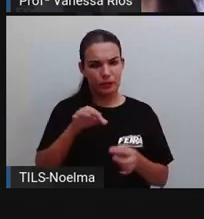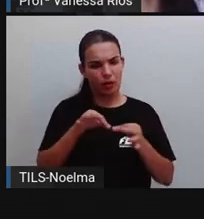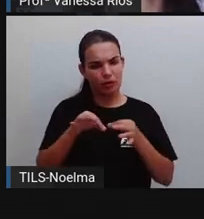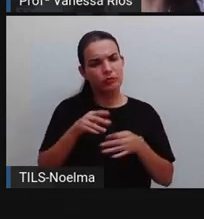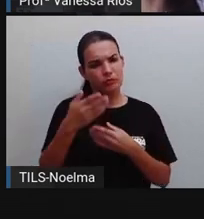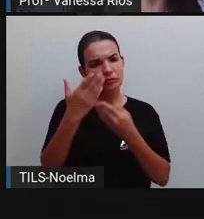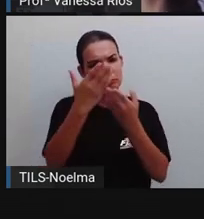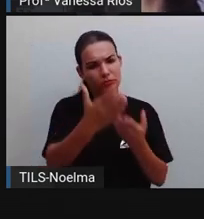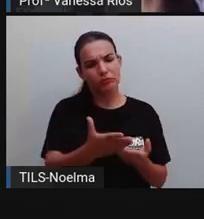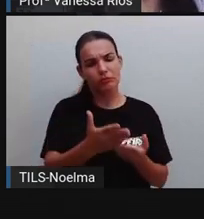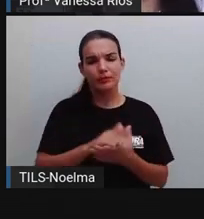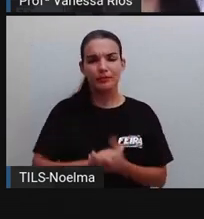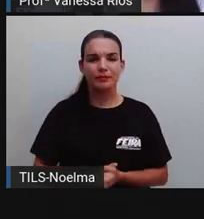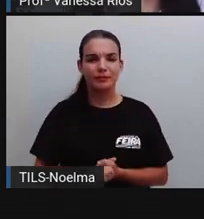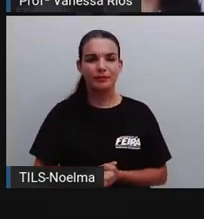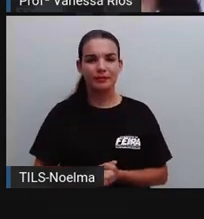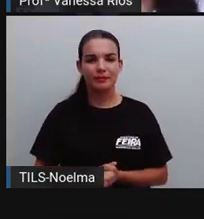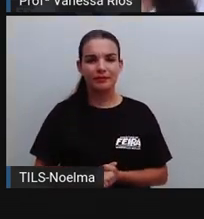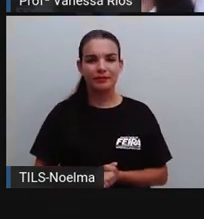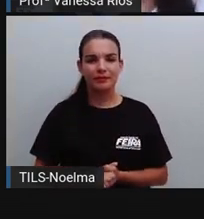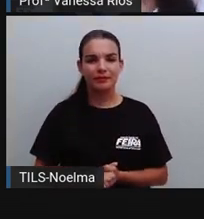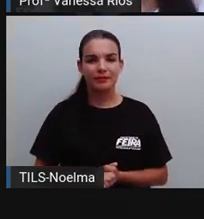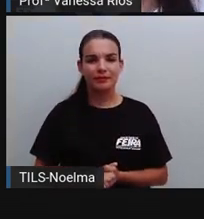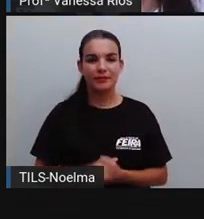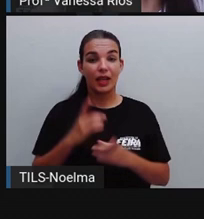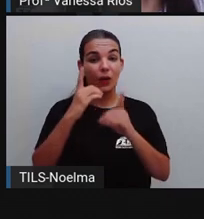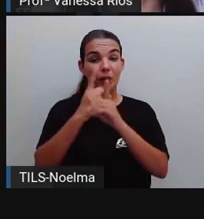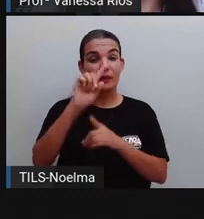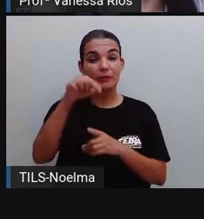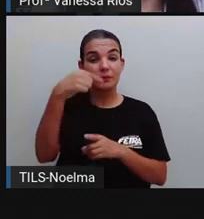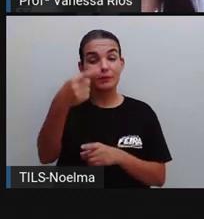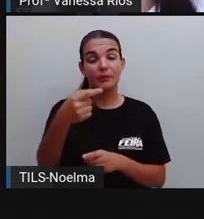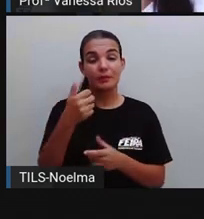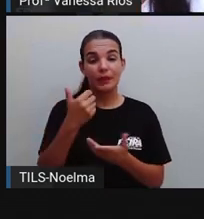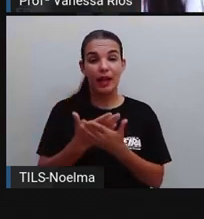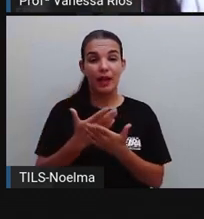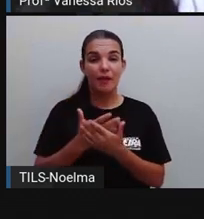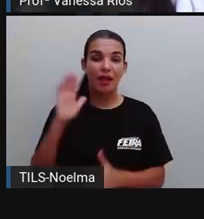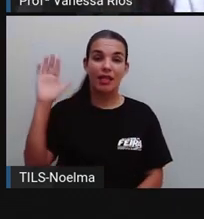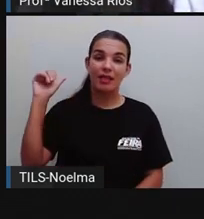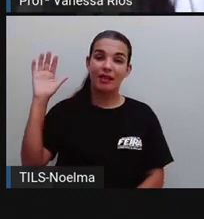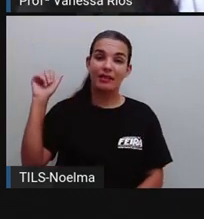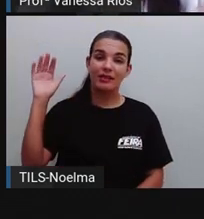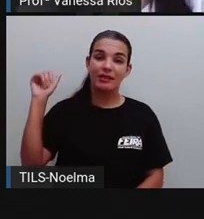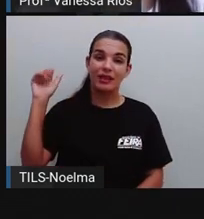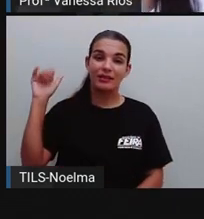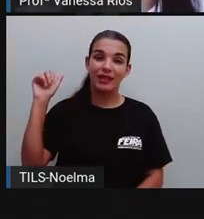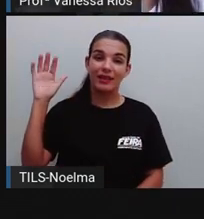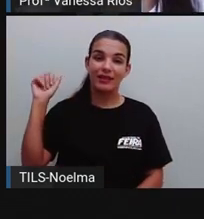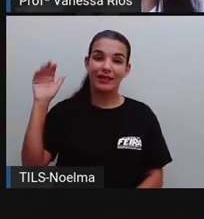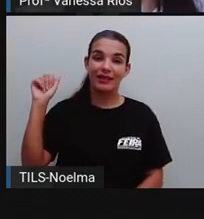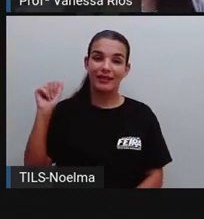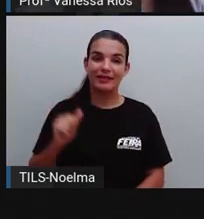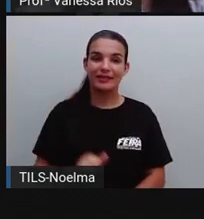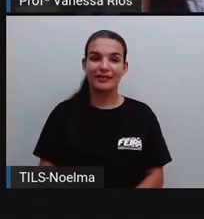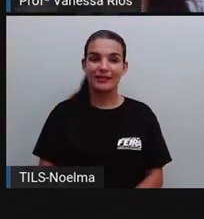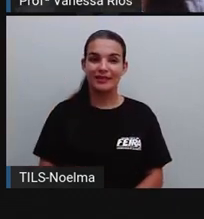professor ou professora preparou. Certo? E a gente se encontra, tá bom, turma? Tchau, tchau.